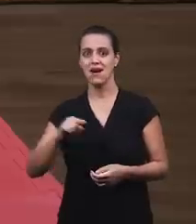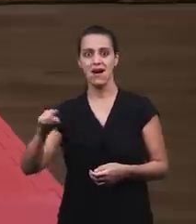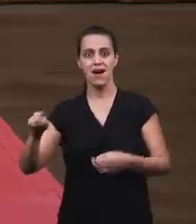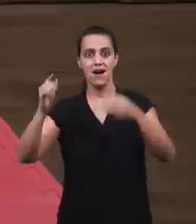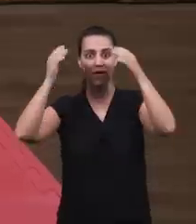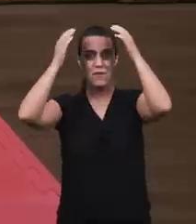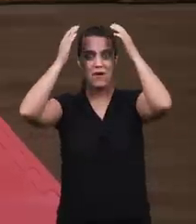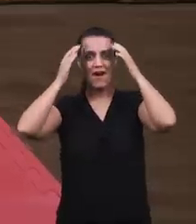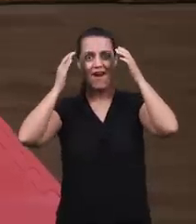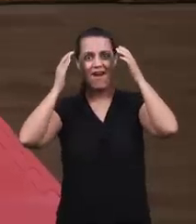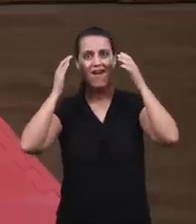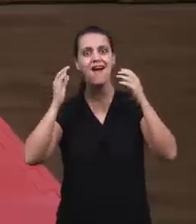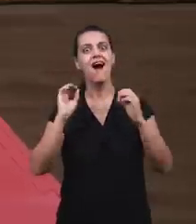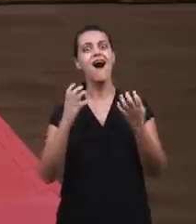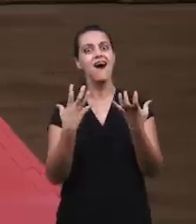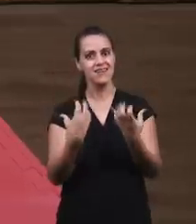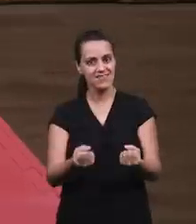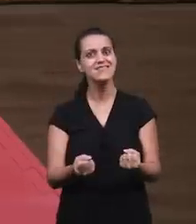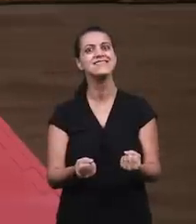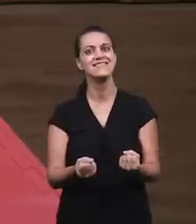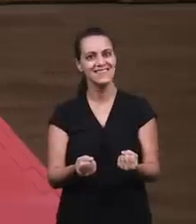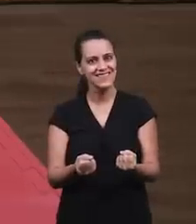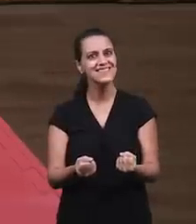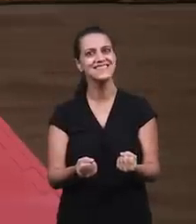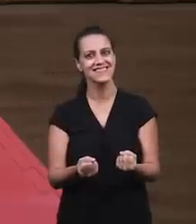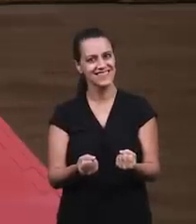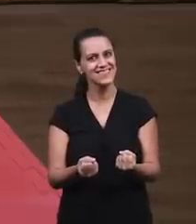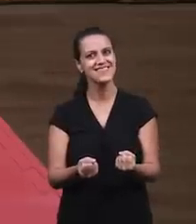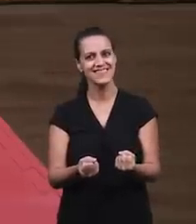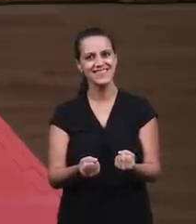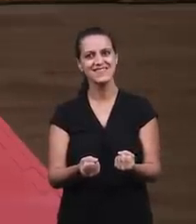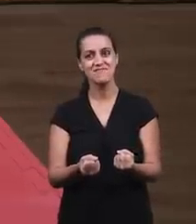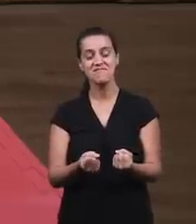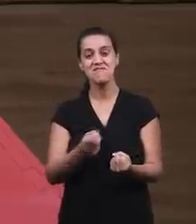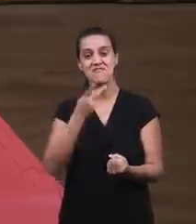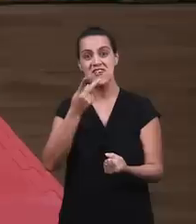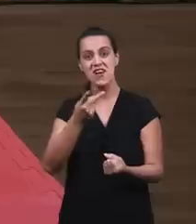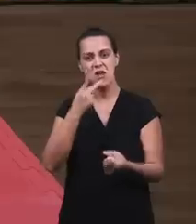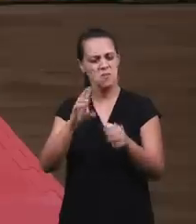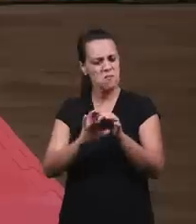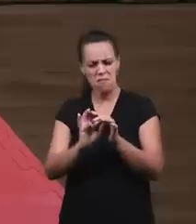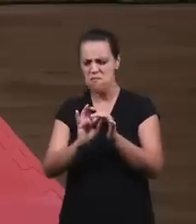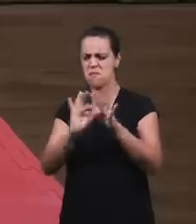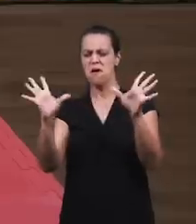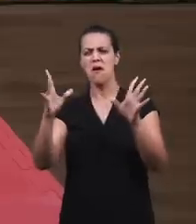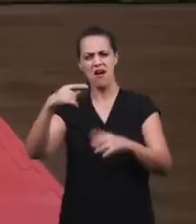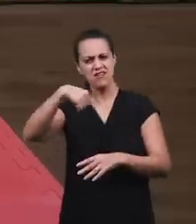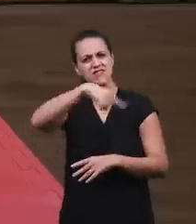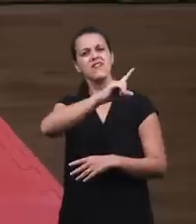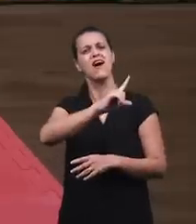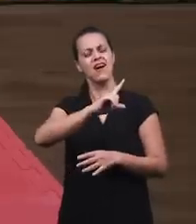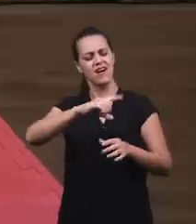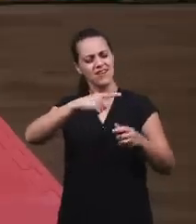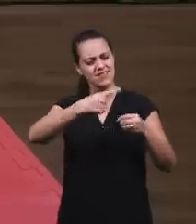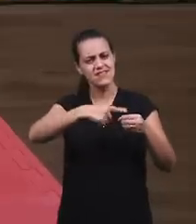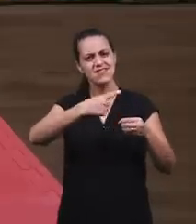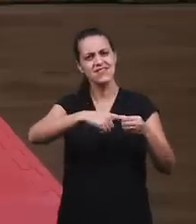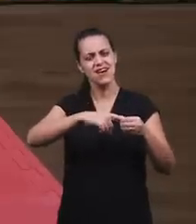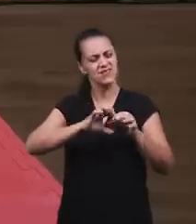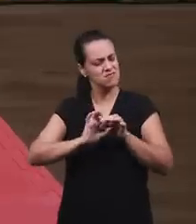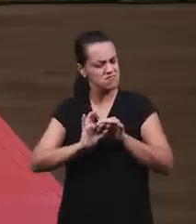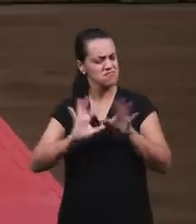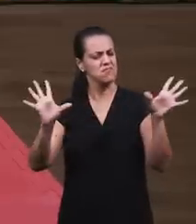ouviu o pedido de Neemias e atendeu Falou, Neemias você pode ir lá na sua cidade